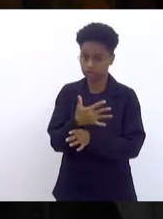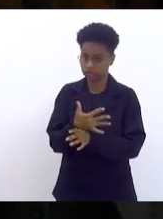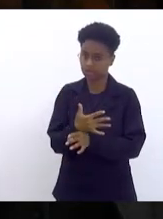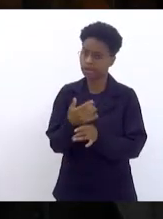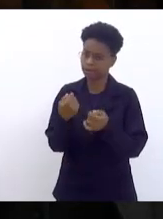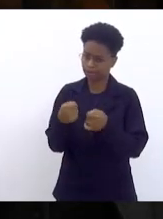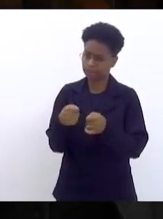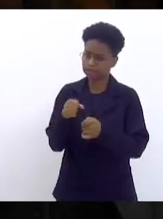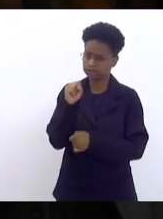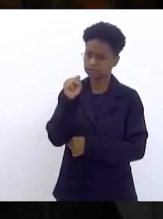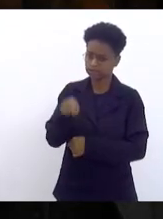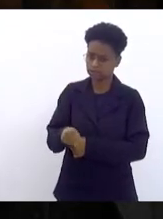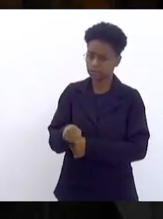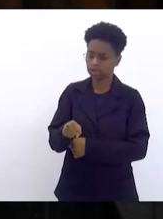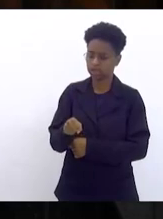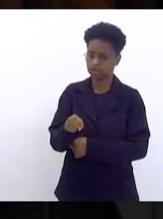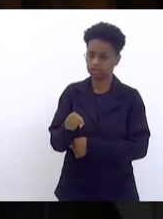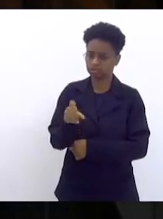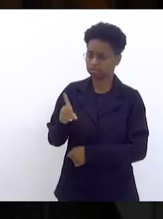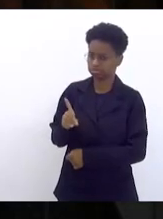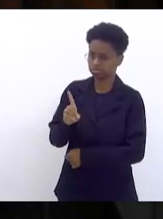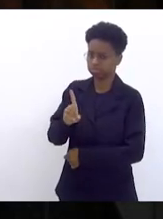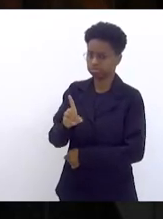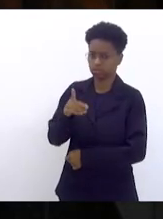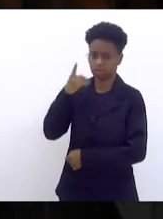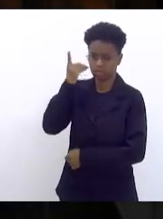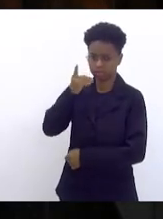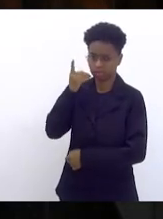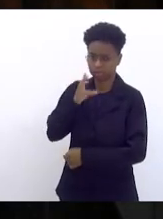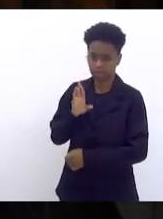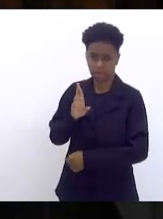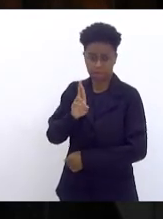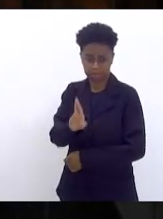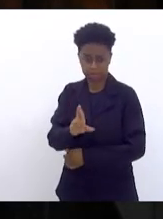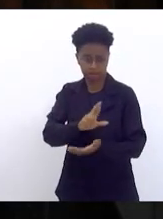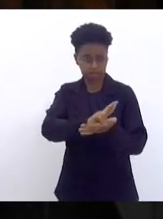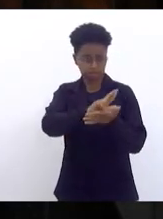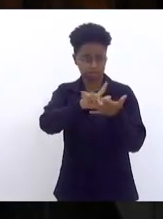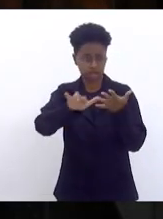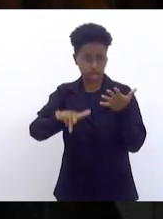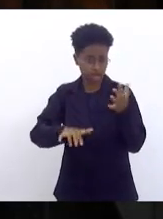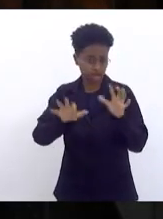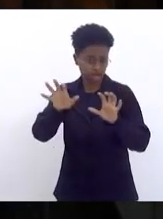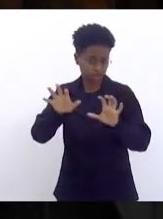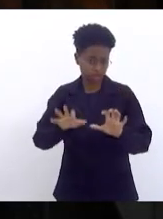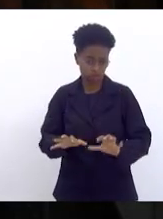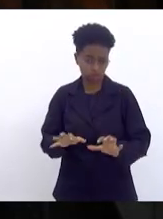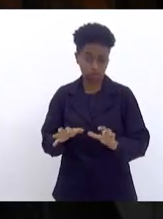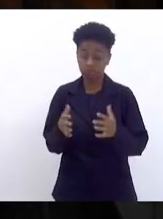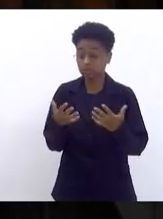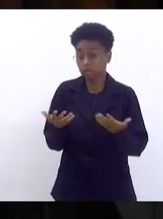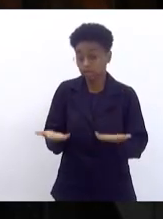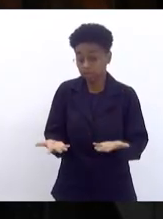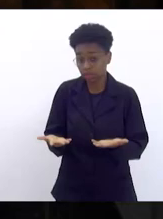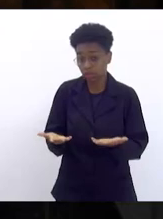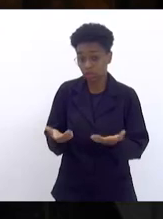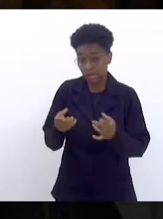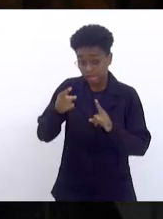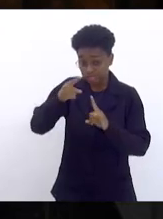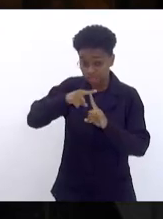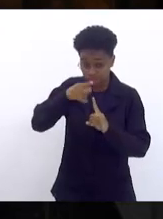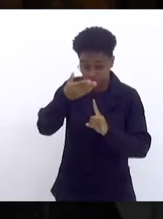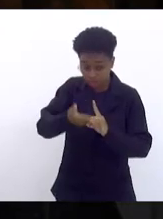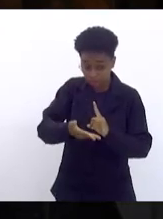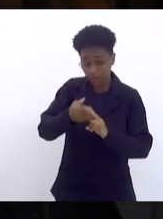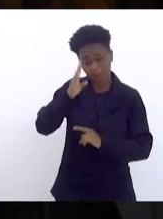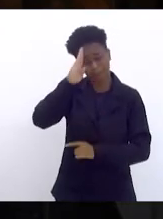representação parlamentar das mais diversas regiões. Então, este tipo de parlamentar é